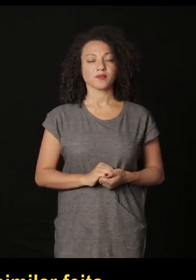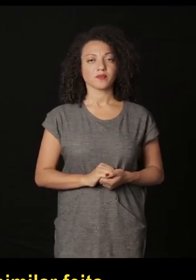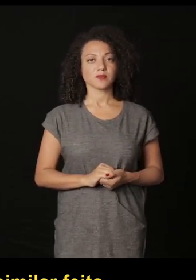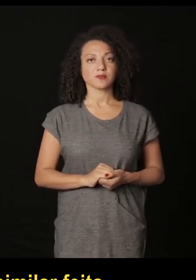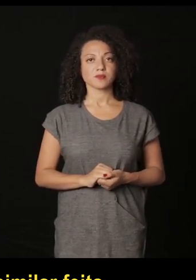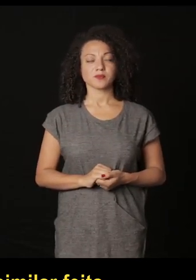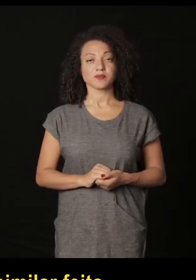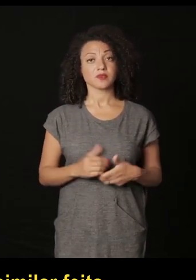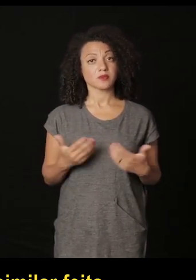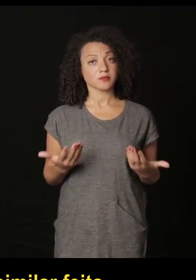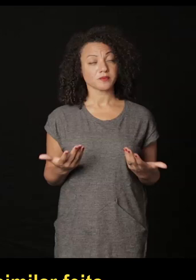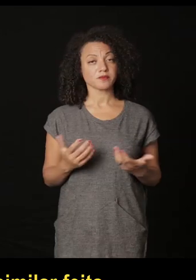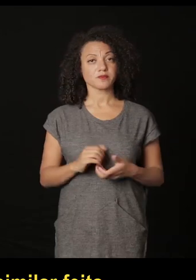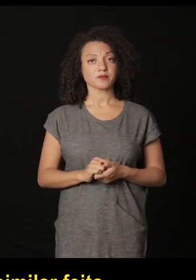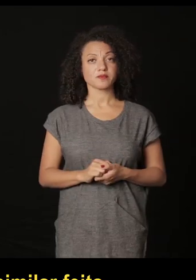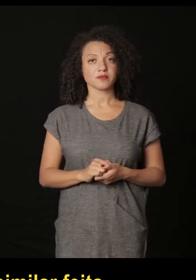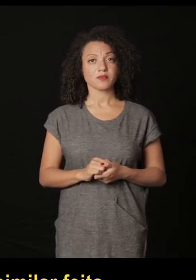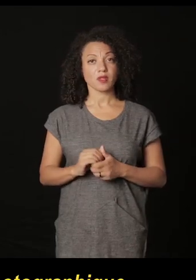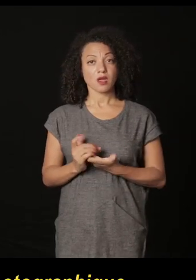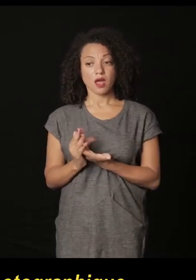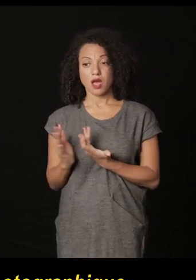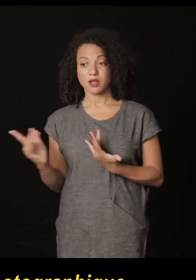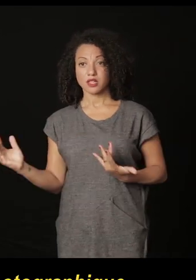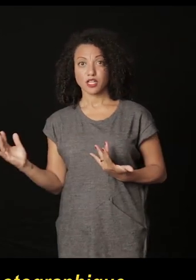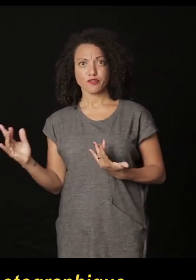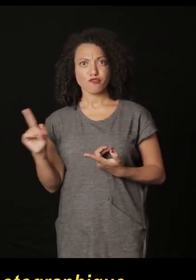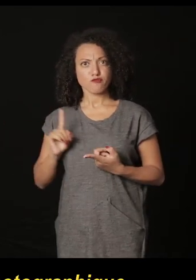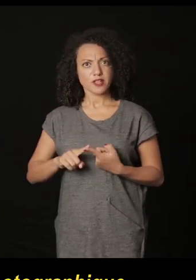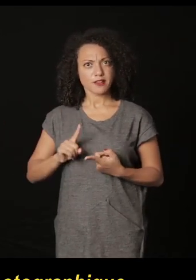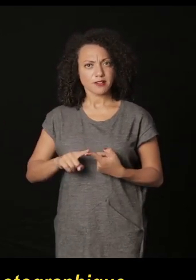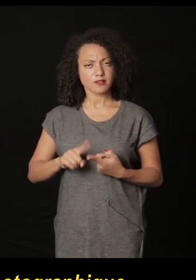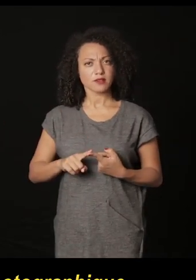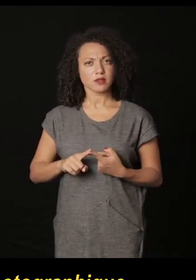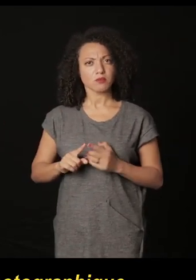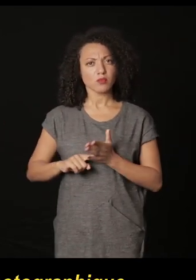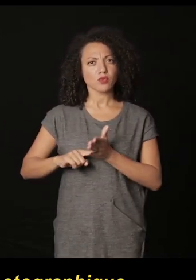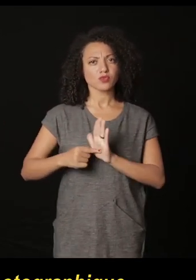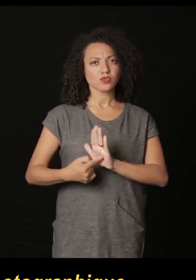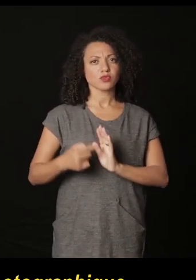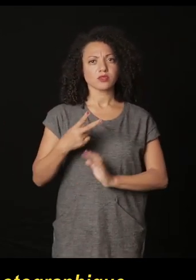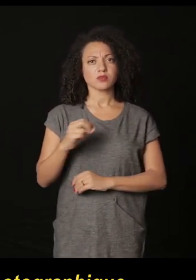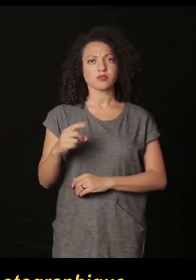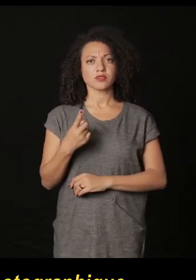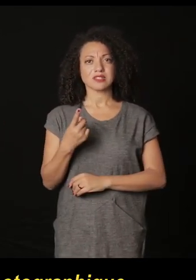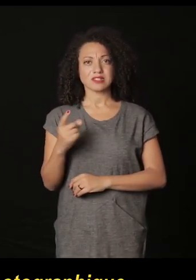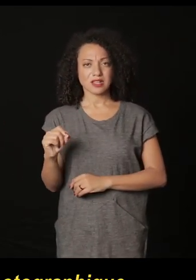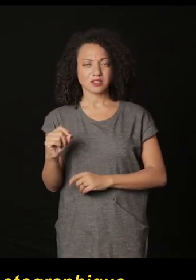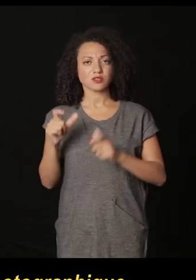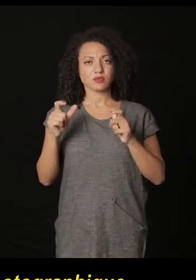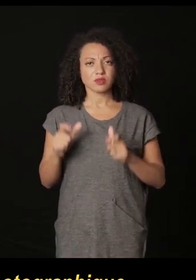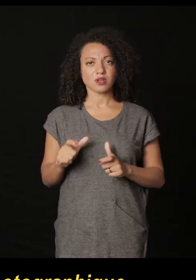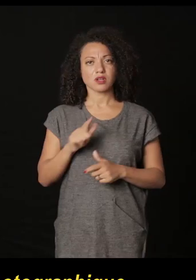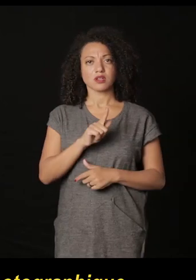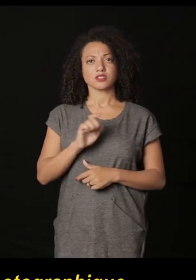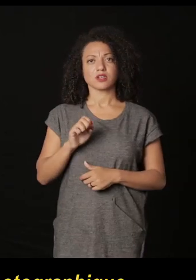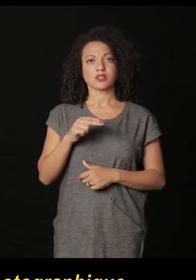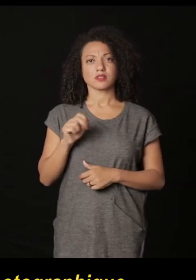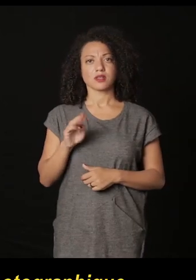Volker que has visto então a revanche do arquivo fotográfico